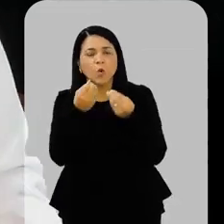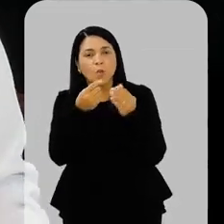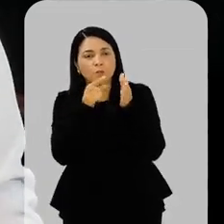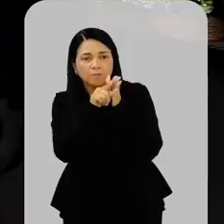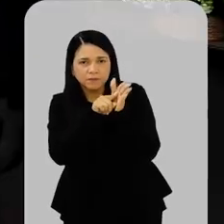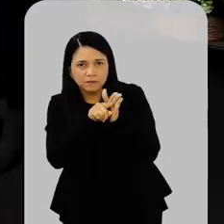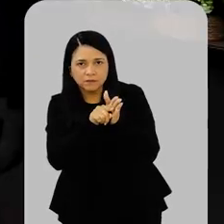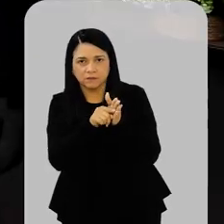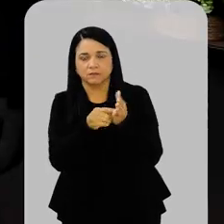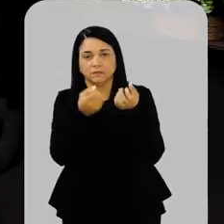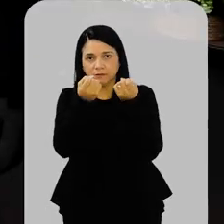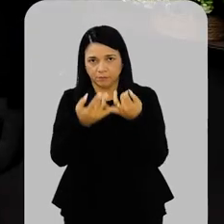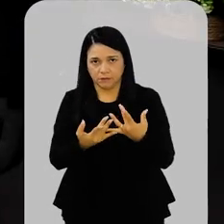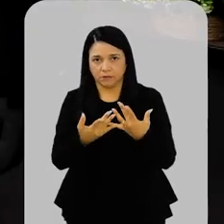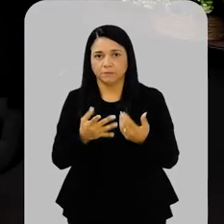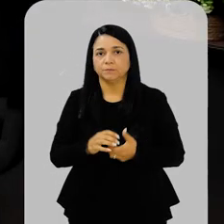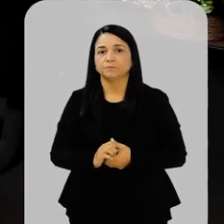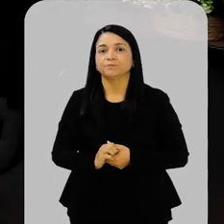pesquisa?